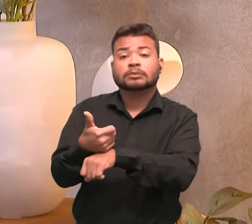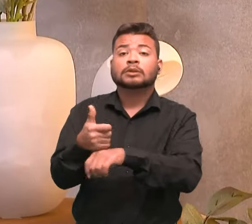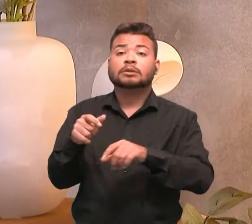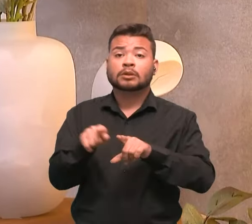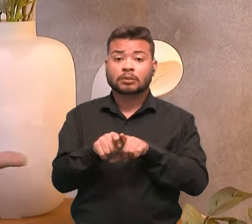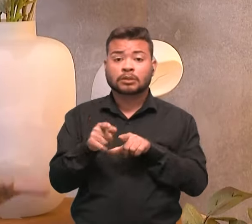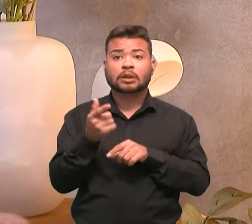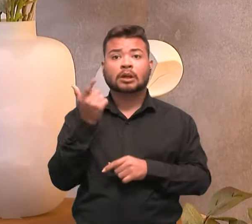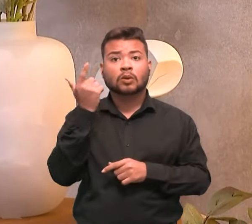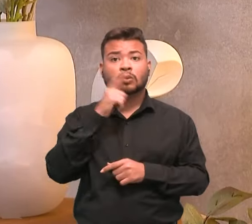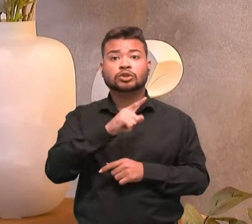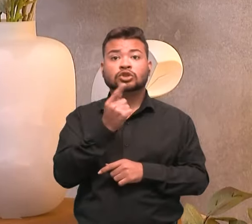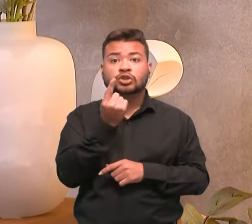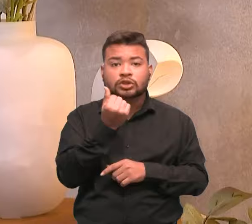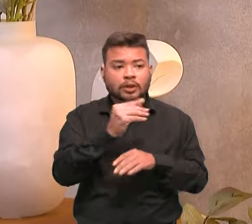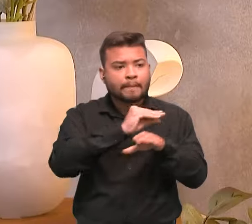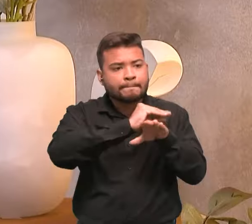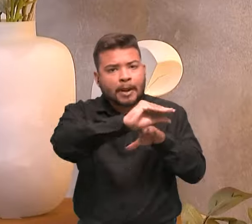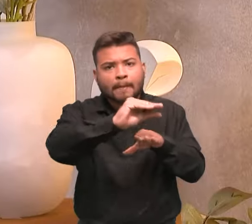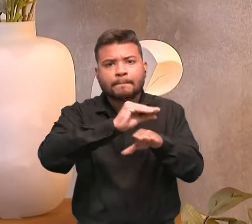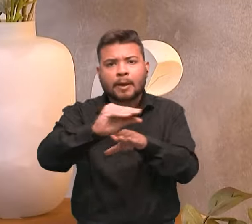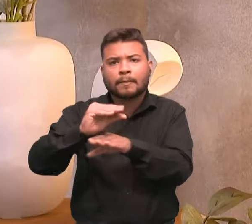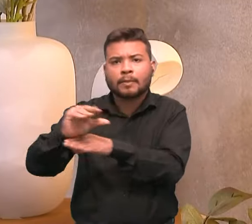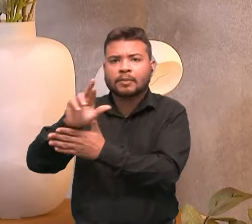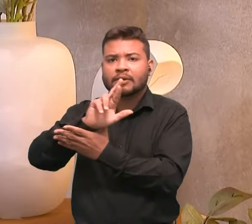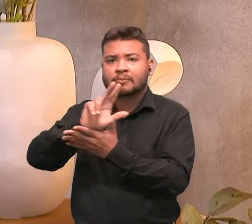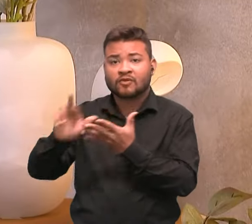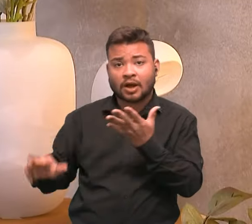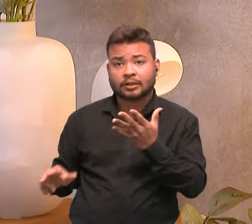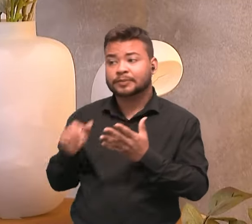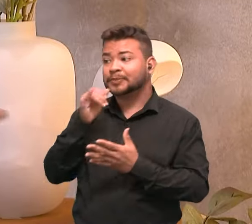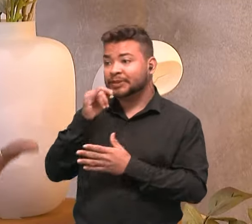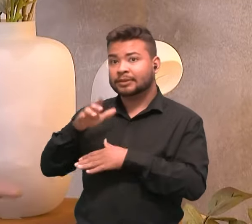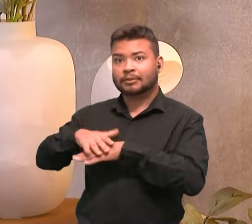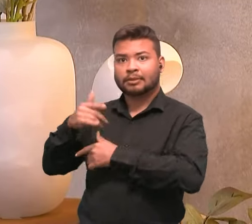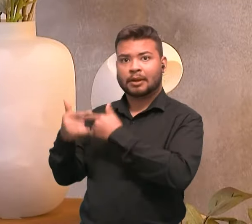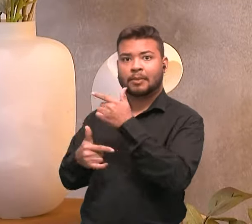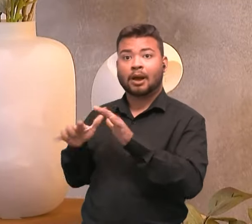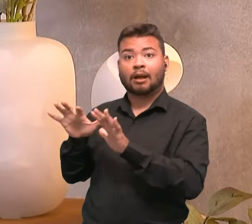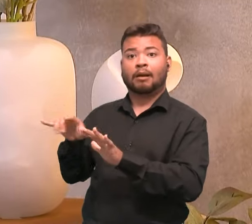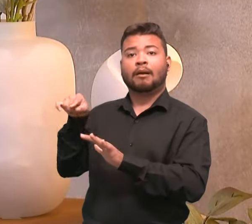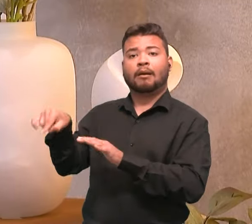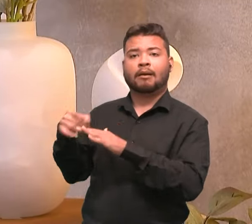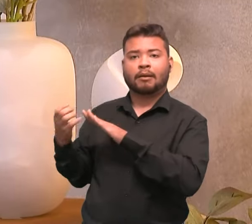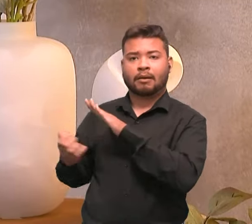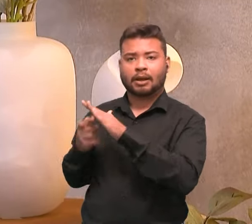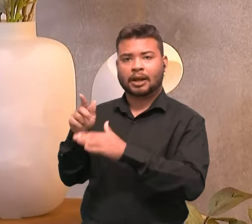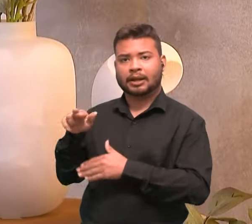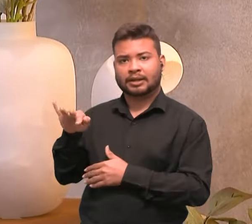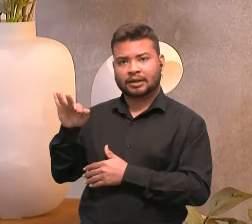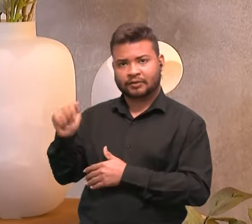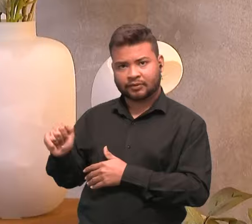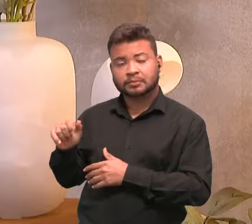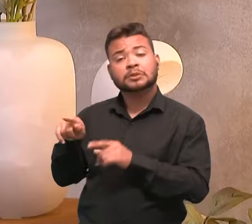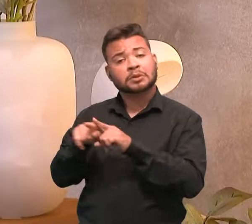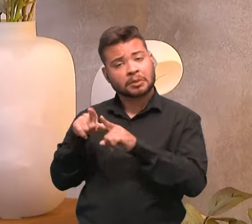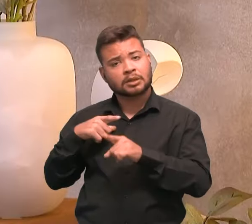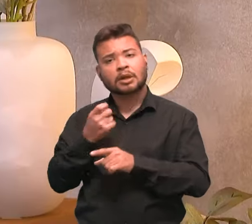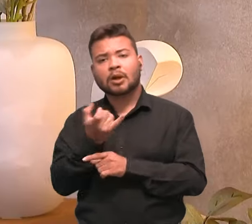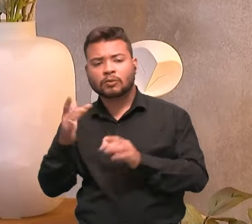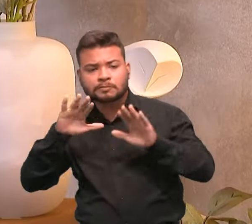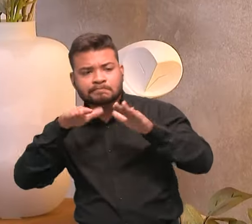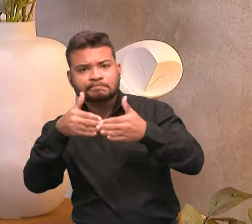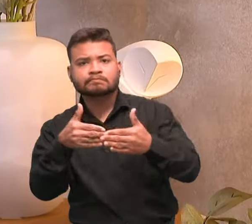financeiros para outros negócios de impacto, como é o caso da Grifa, mas também com viés ambiental e social. Então, esse é o